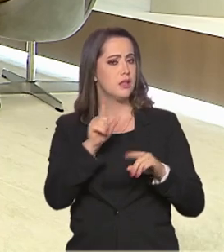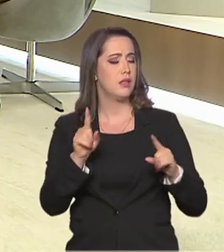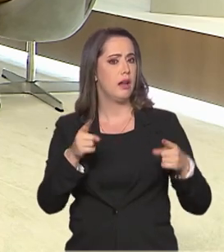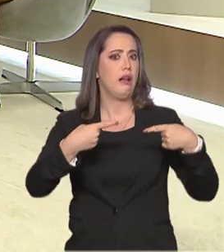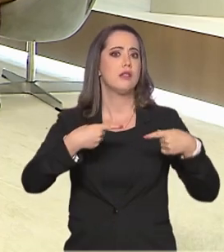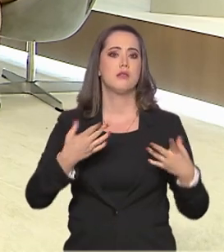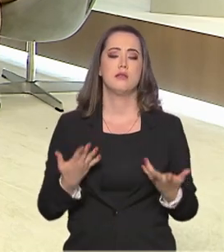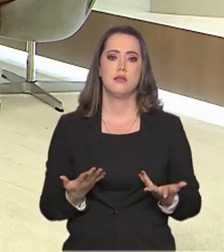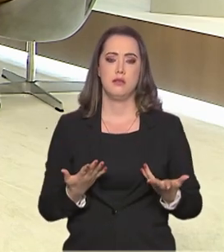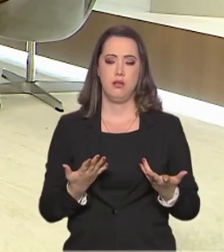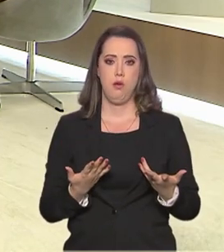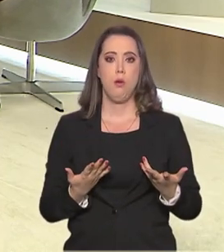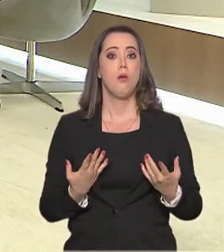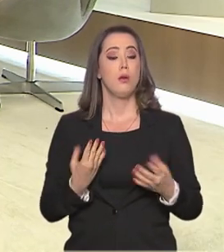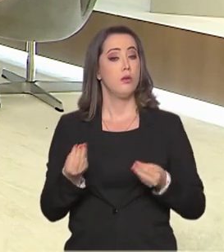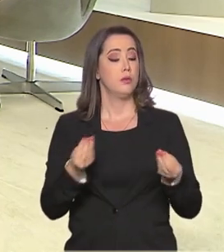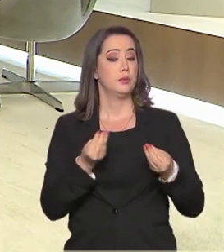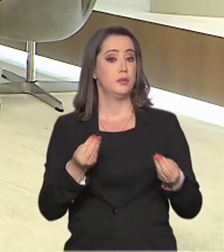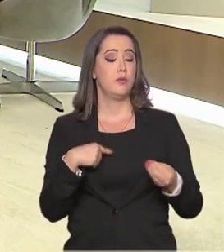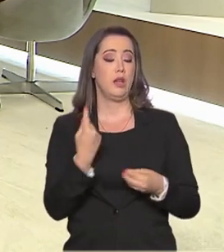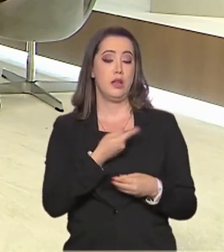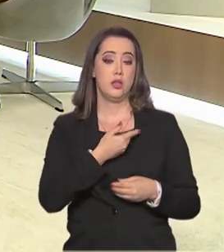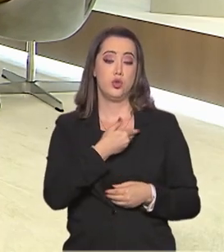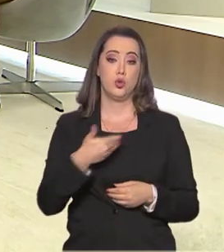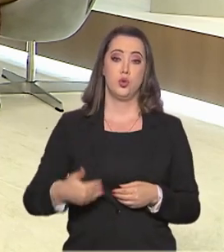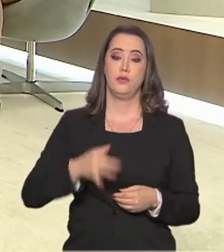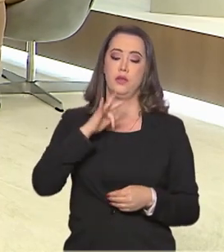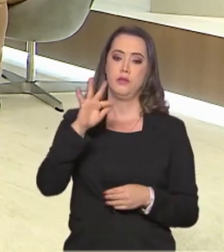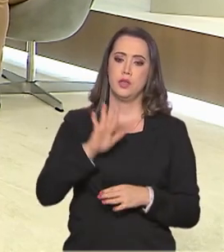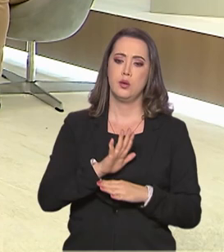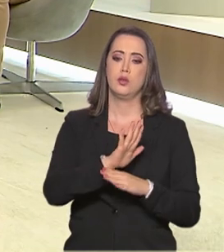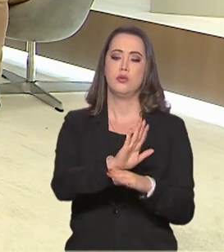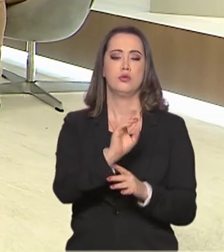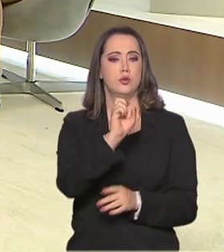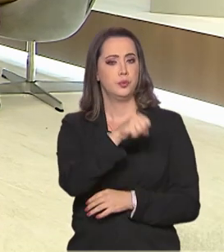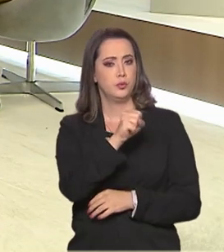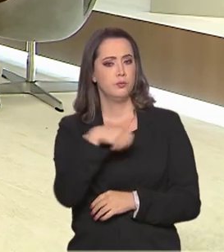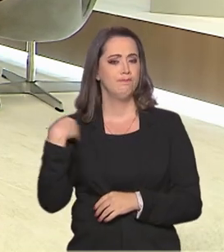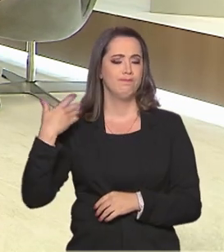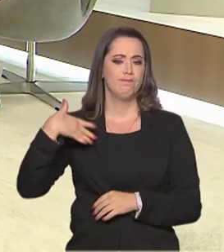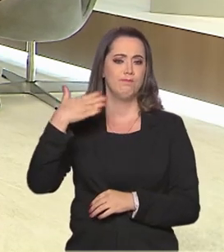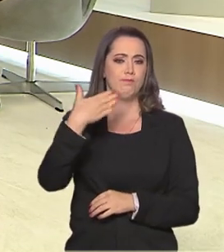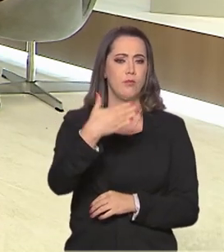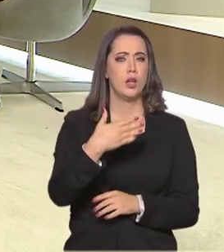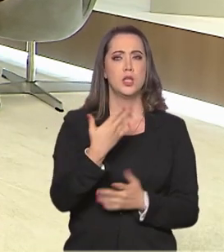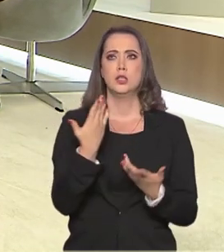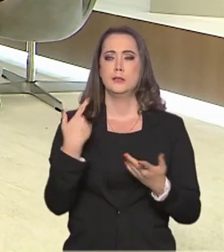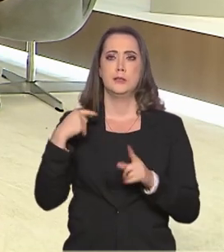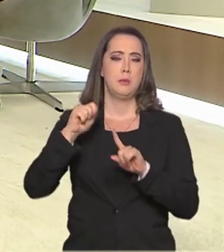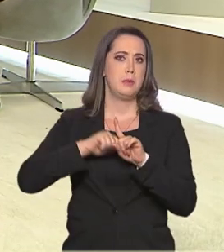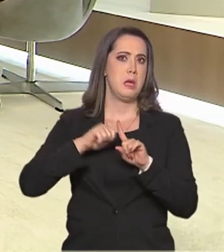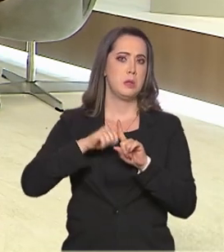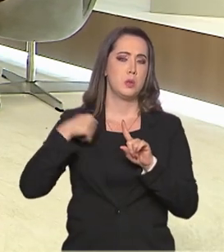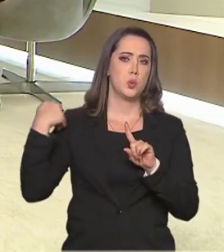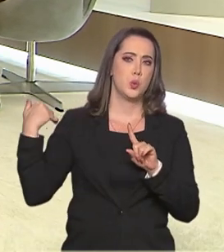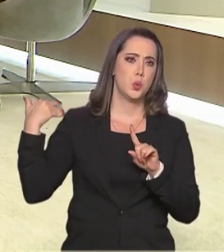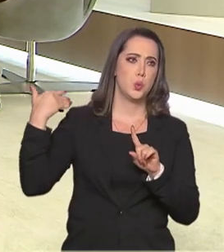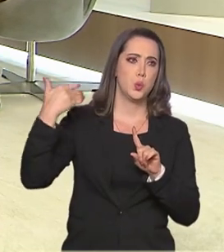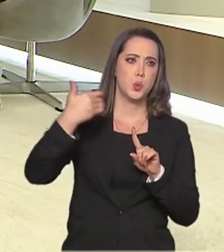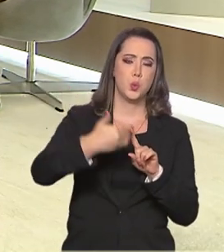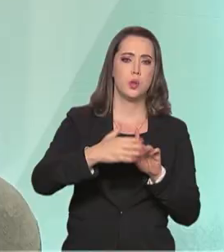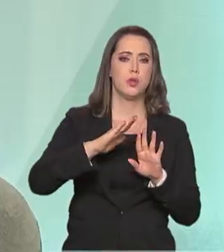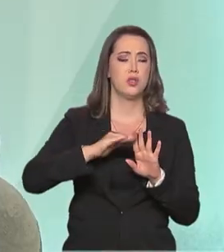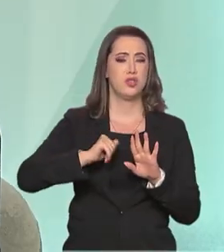tenta dar um auxílio como governo federal e a gente tem auxiliado bastante. Nos últimos meses foram mais de 400 atletas e